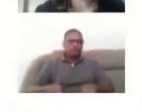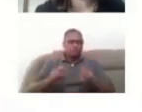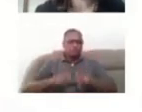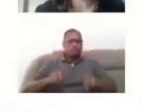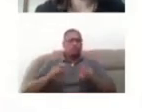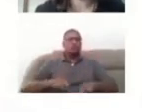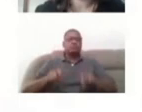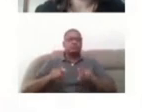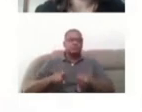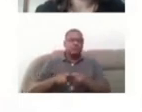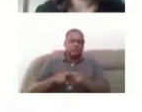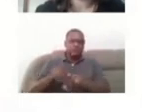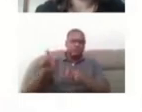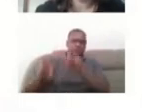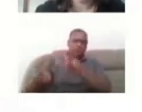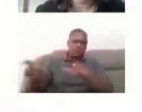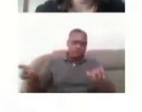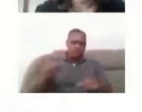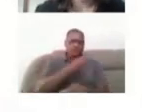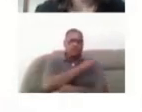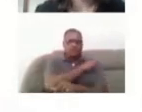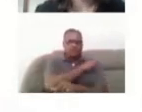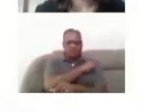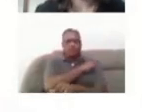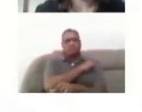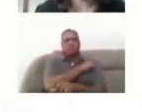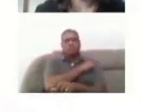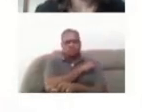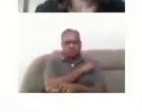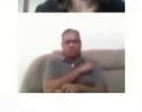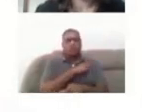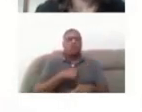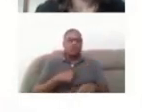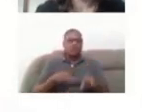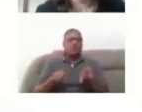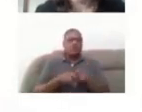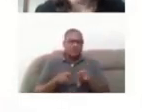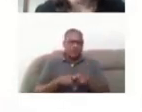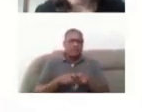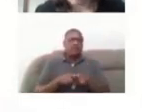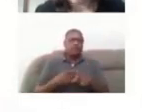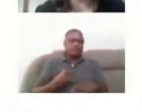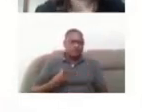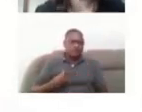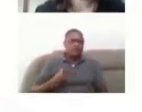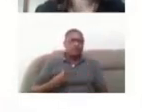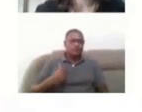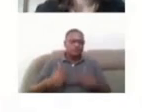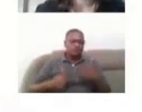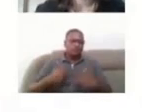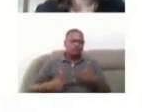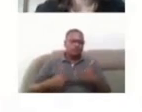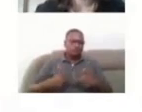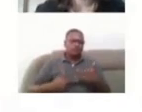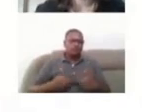estudantes, é uma condição que eu também vivo na instituição em que eu trabalho, né,